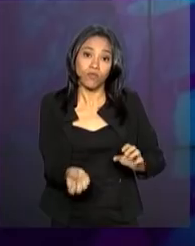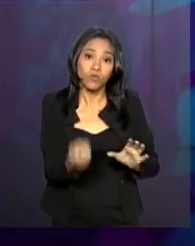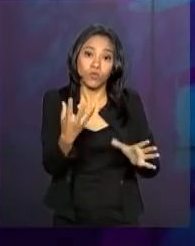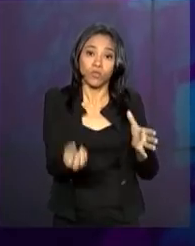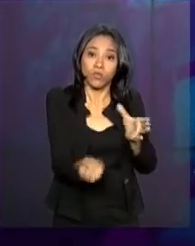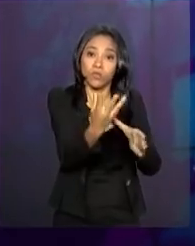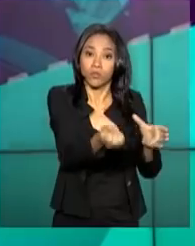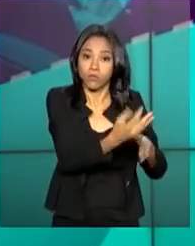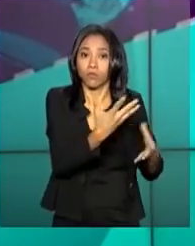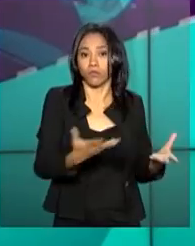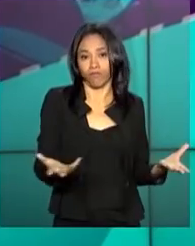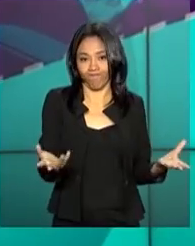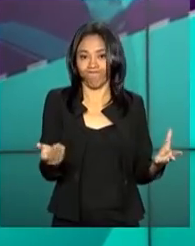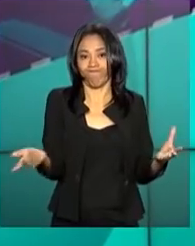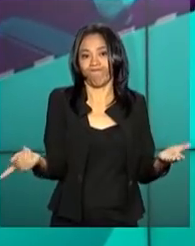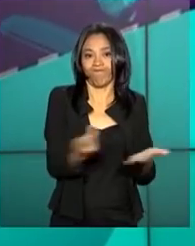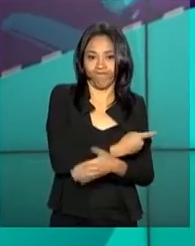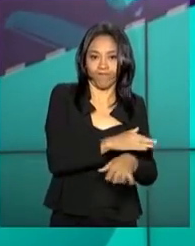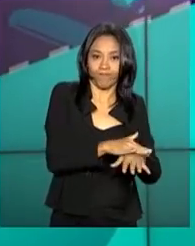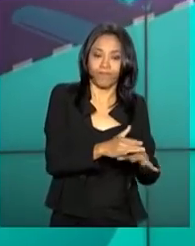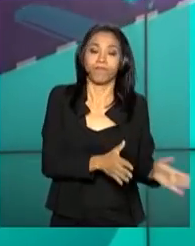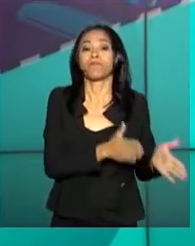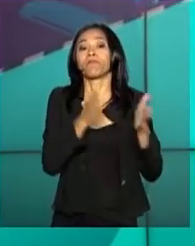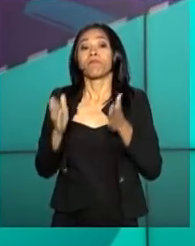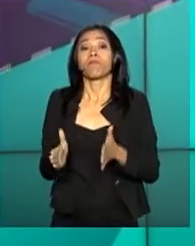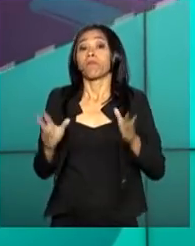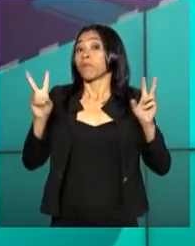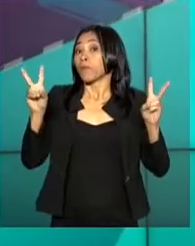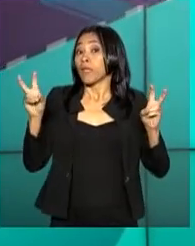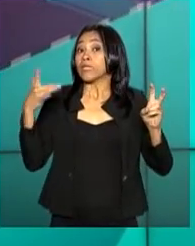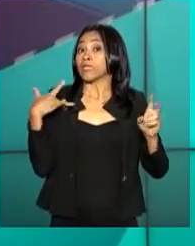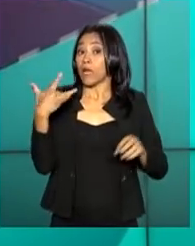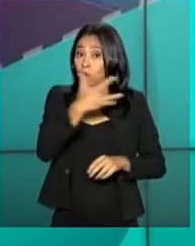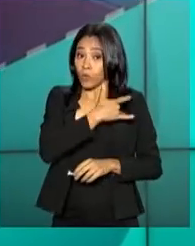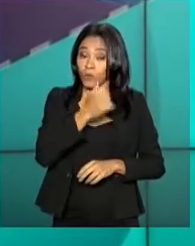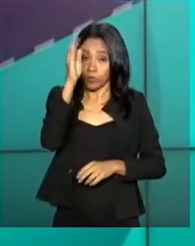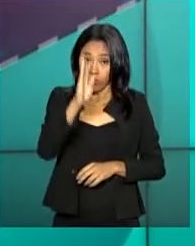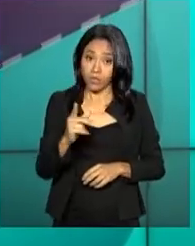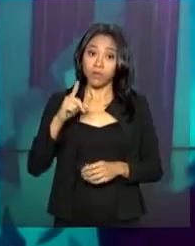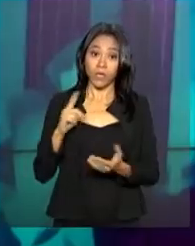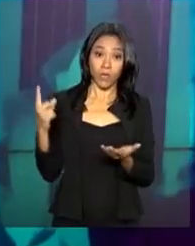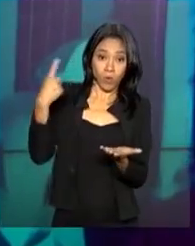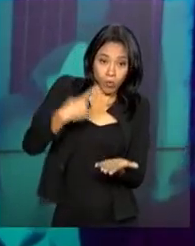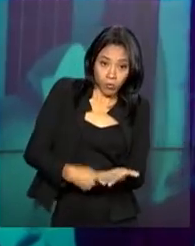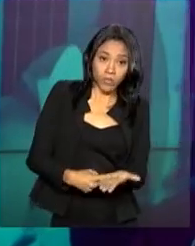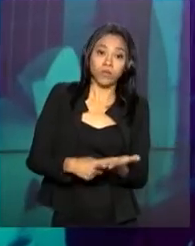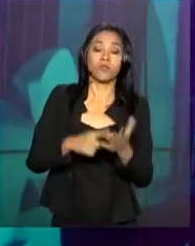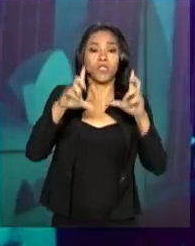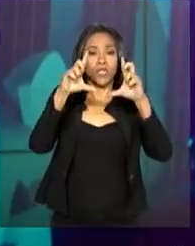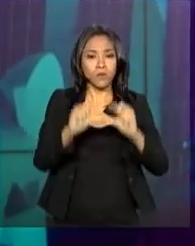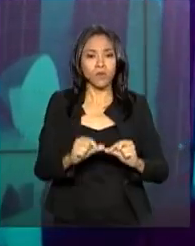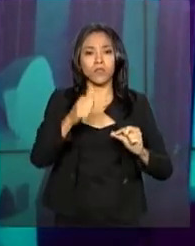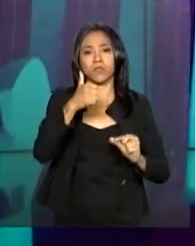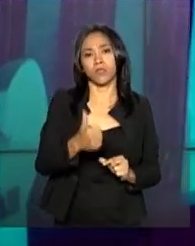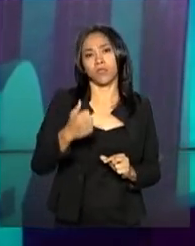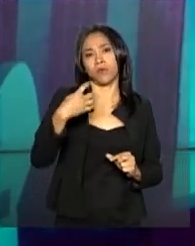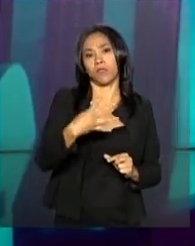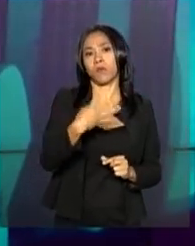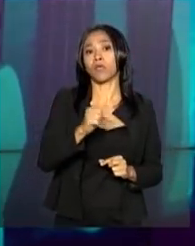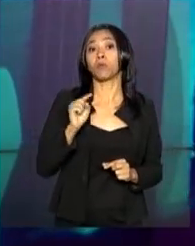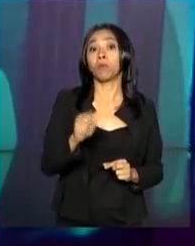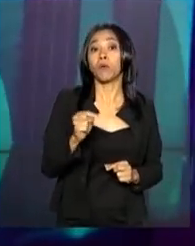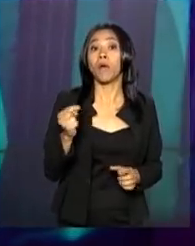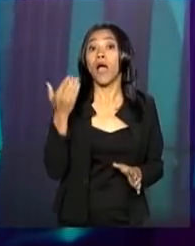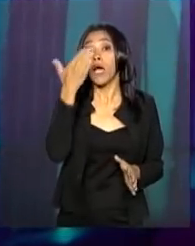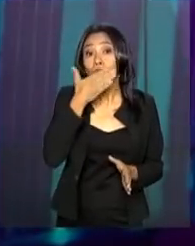E por falar em saúde, o Brasil assumiu o compromisso de reduzir 144 mil toneladas de